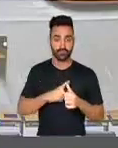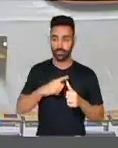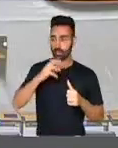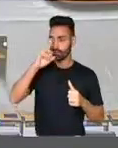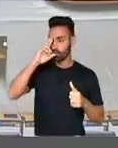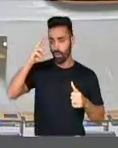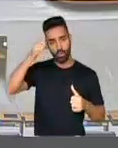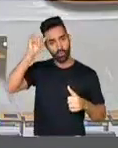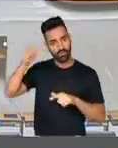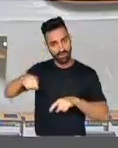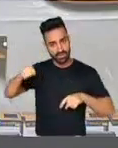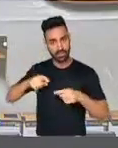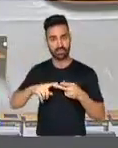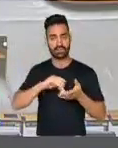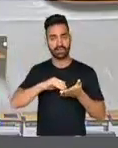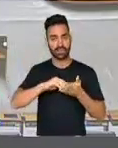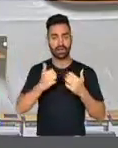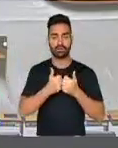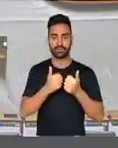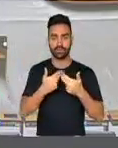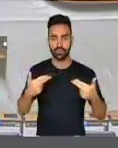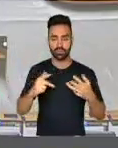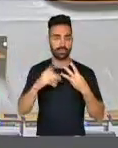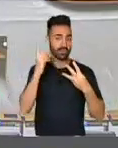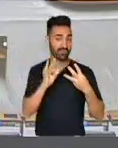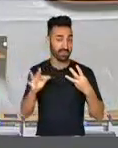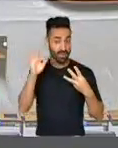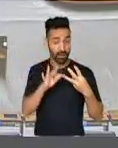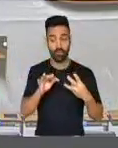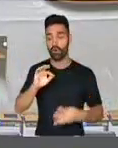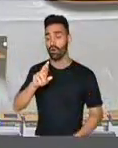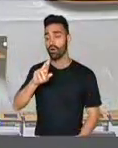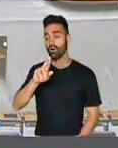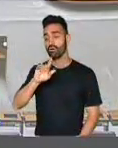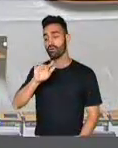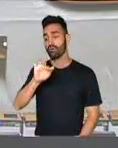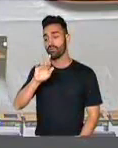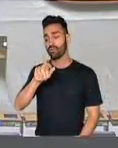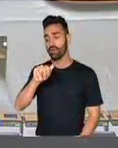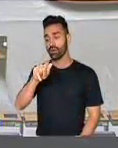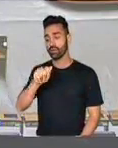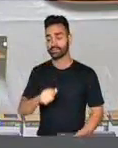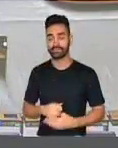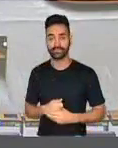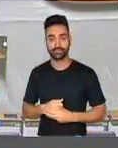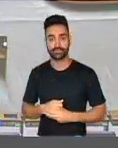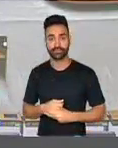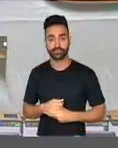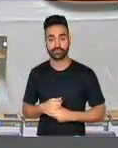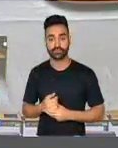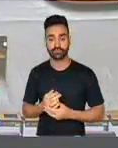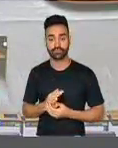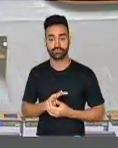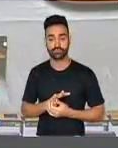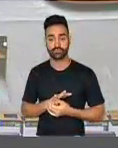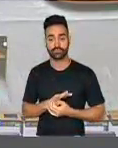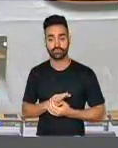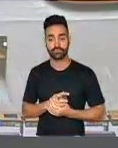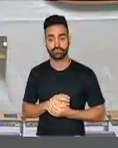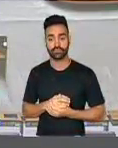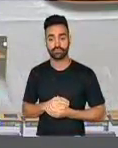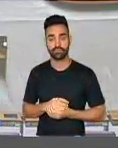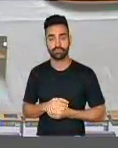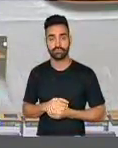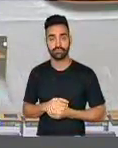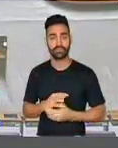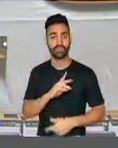...e deputado federal, por mais de mandato, deputado Alberto Fraga. Obrigado, presidente. Presidente, é